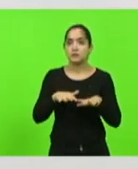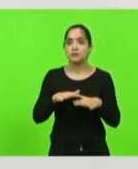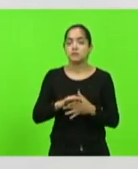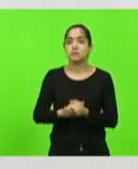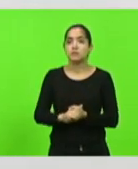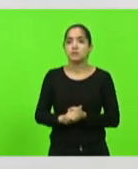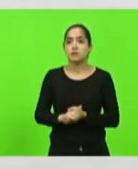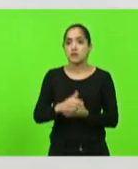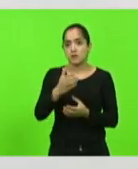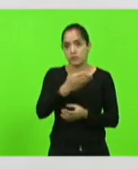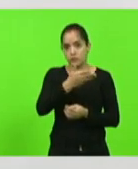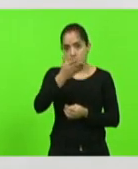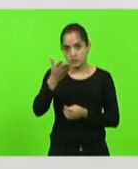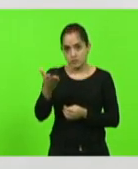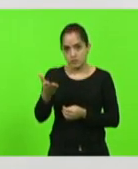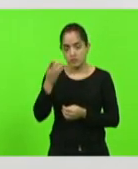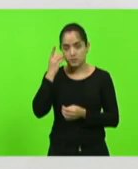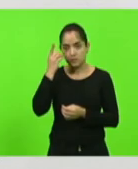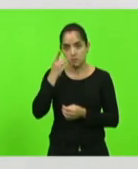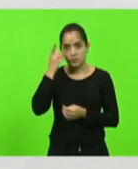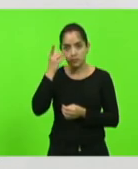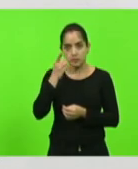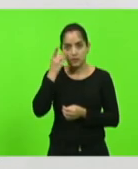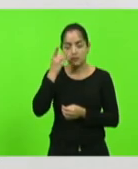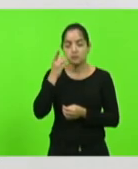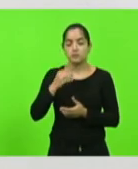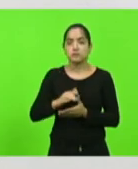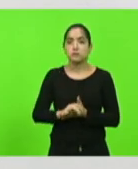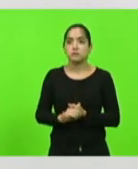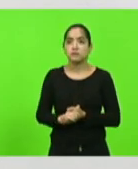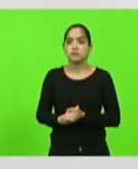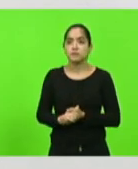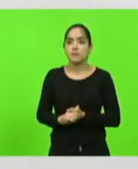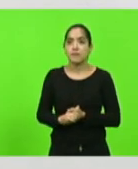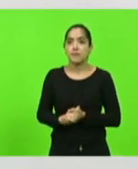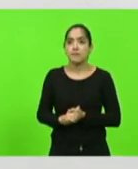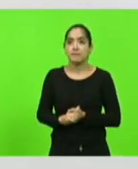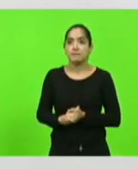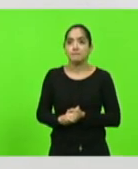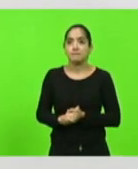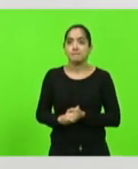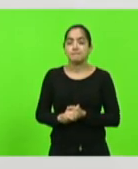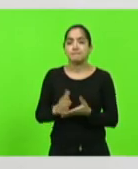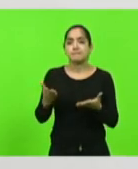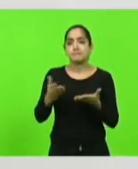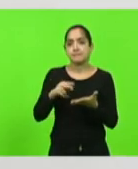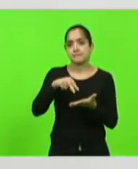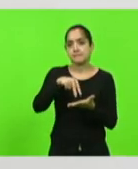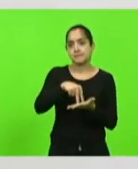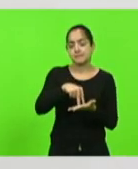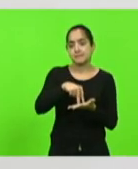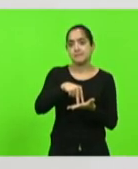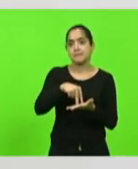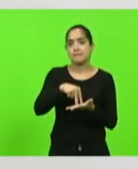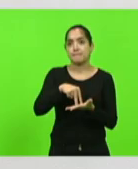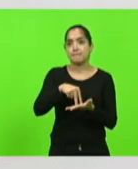senhoras e deputados senhoras e deputadas que me traz à tribuna no dia de hoje